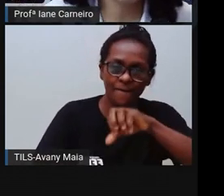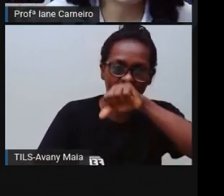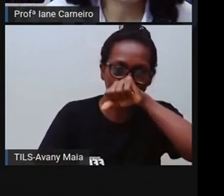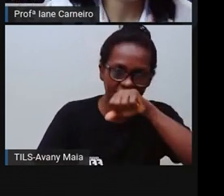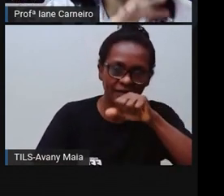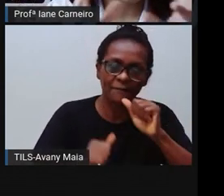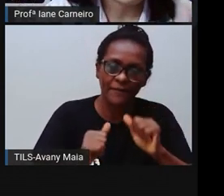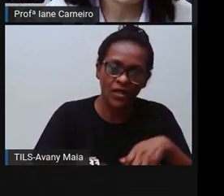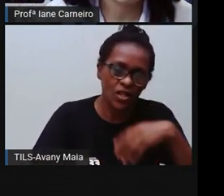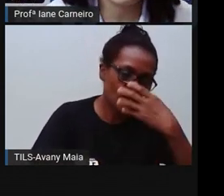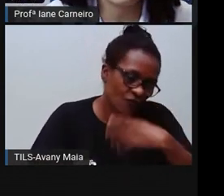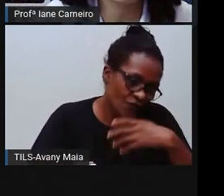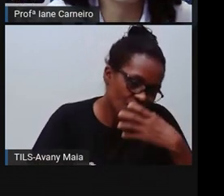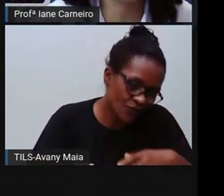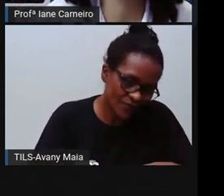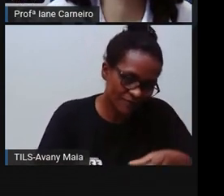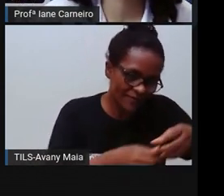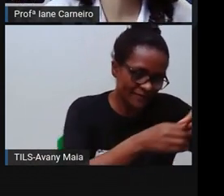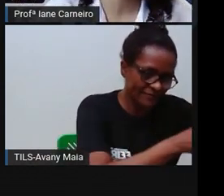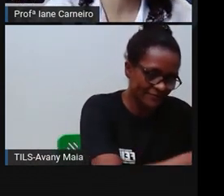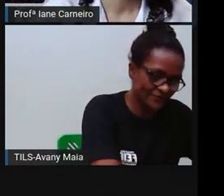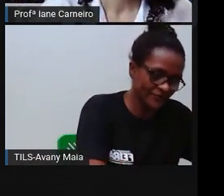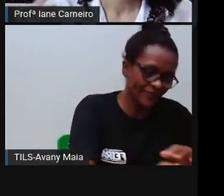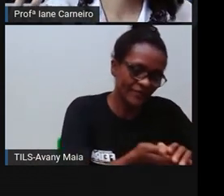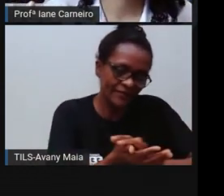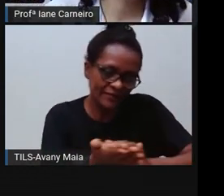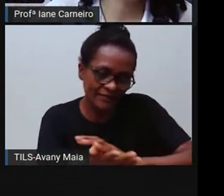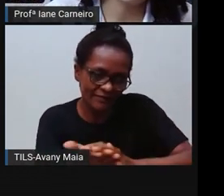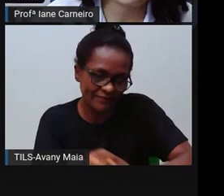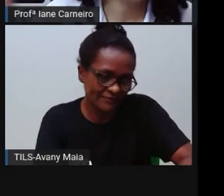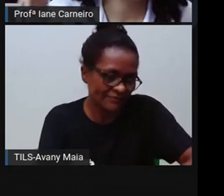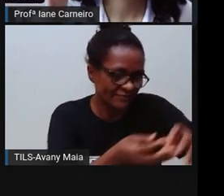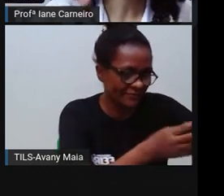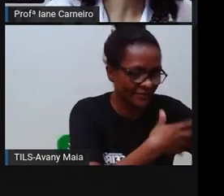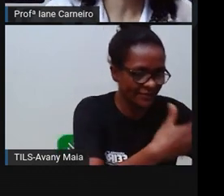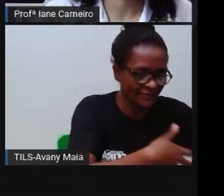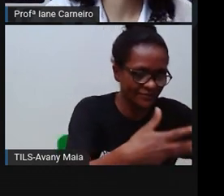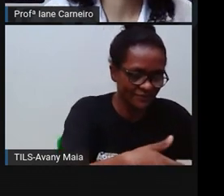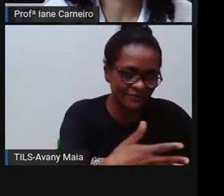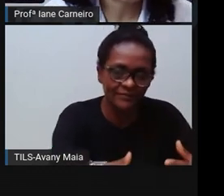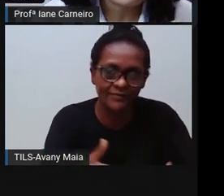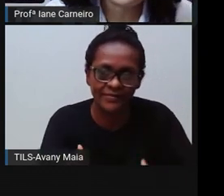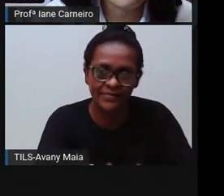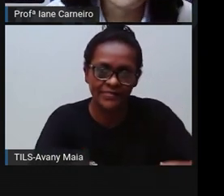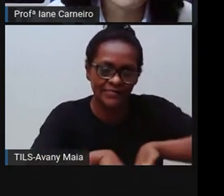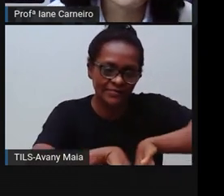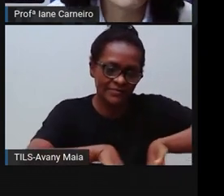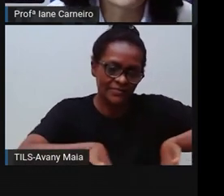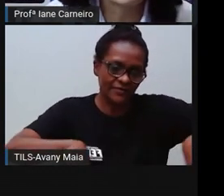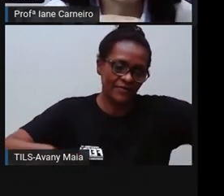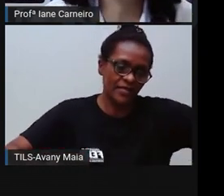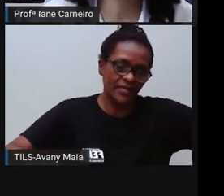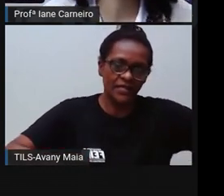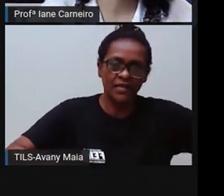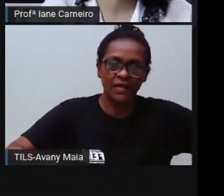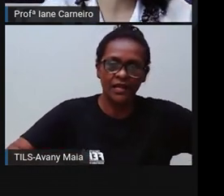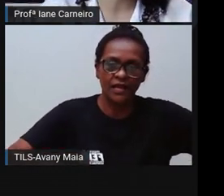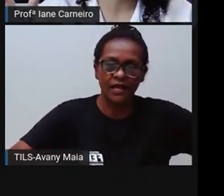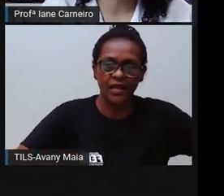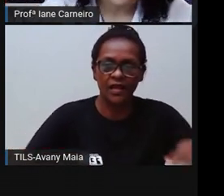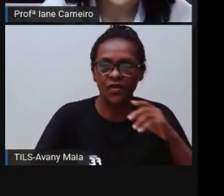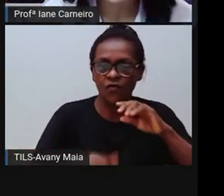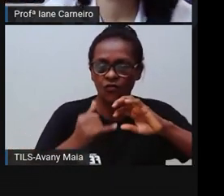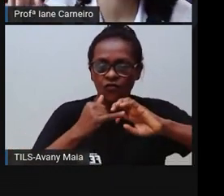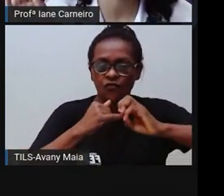pode ajudar a lavar, né, as frutas, você pode ajudar a separar, né, a catar o feijão.